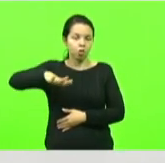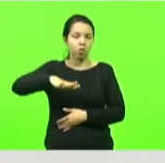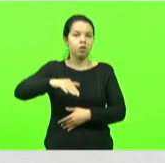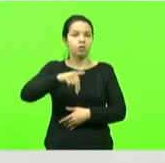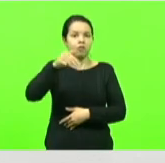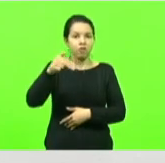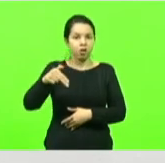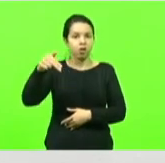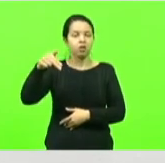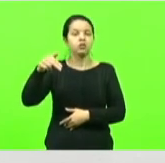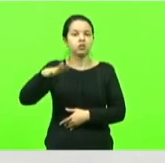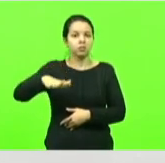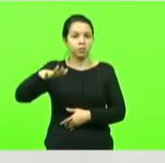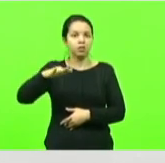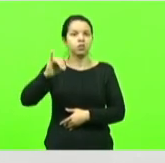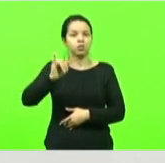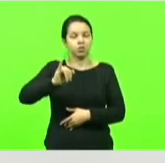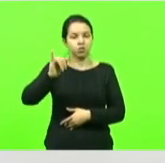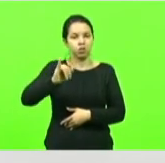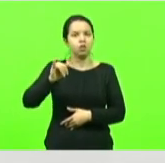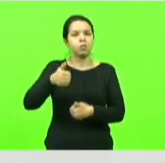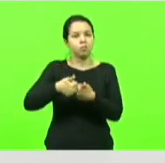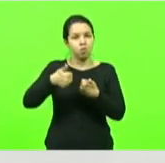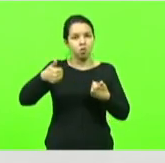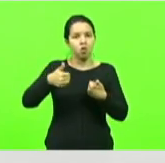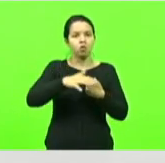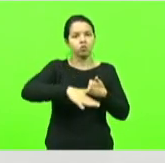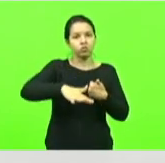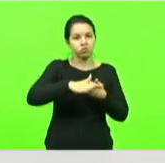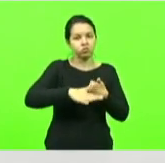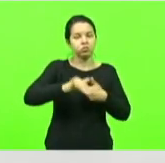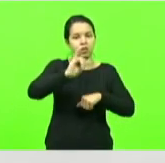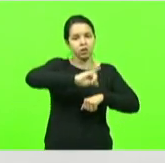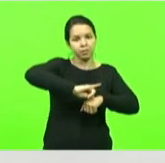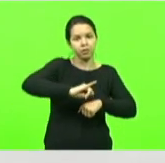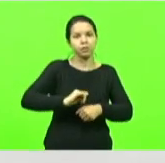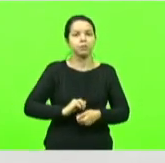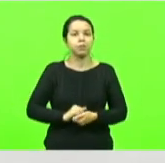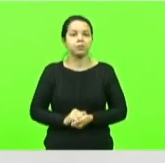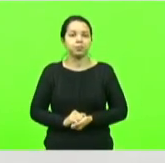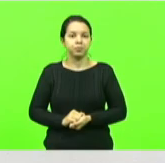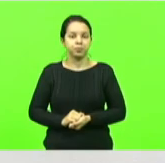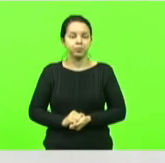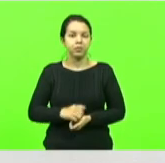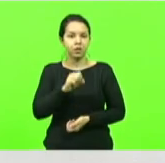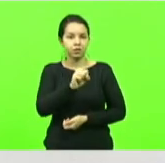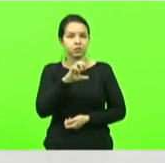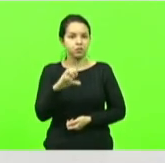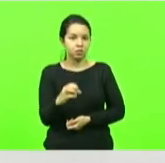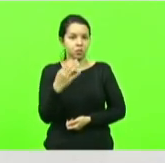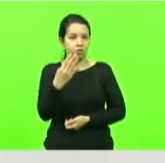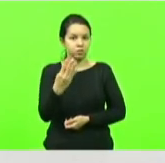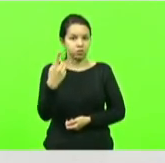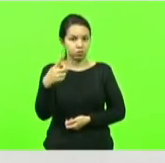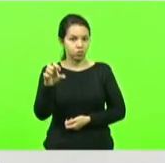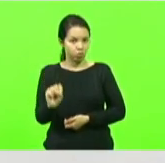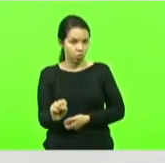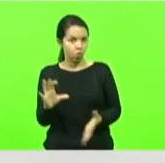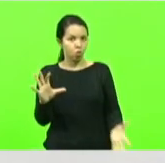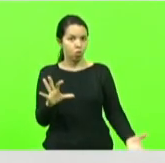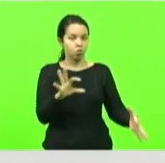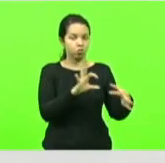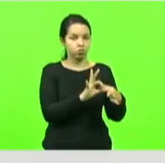aproximação da capital por outro lado na SC-418 que faz a ligação